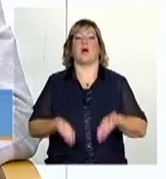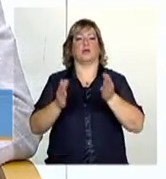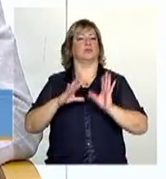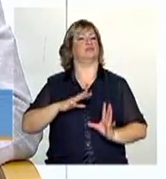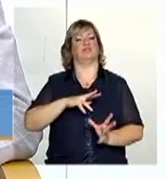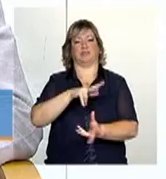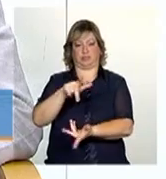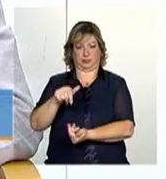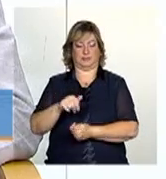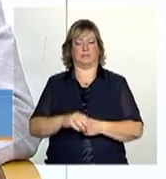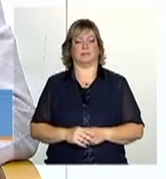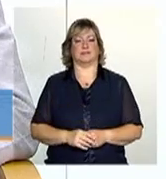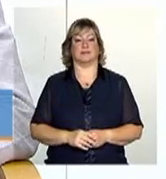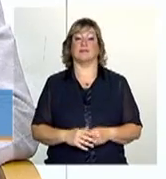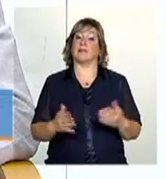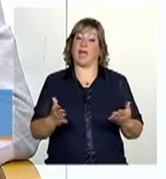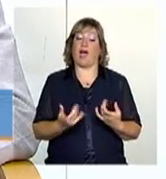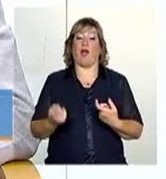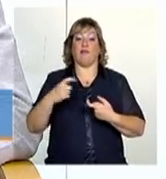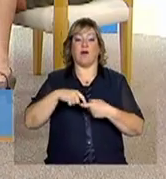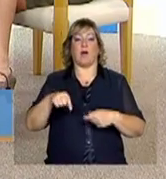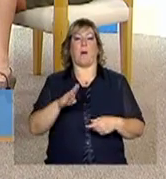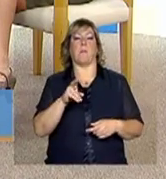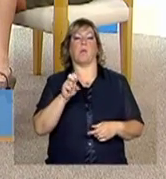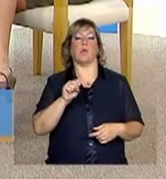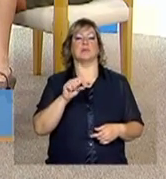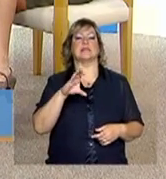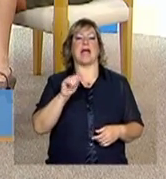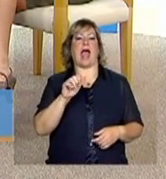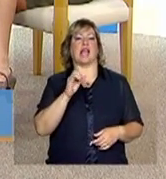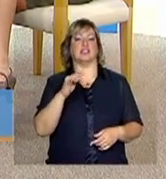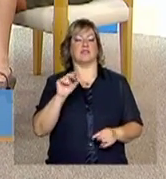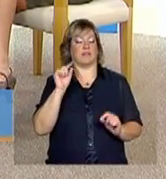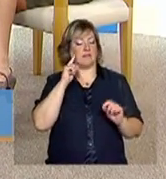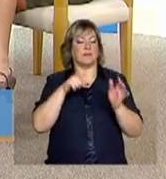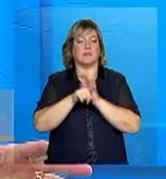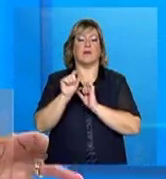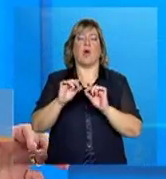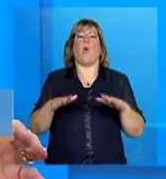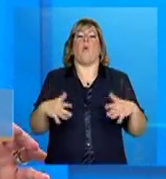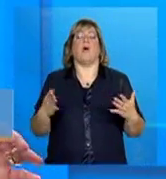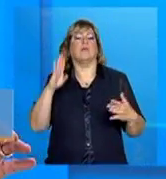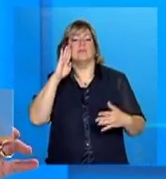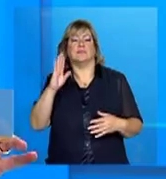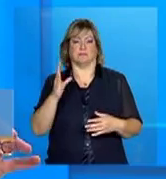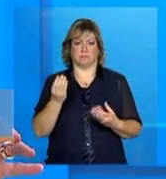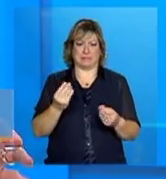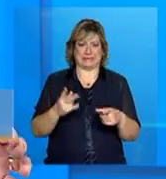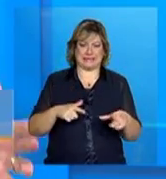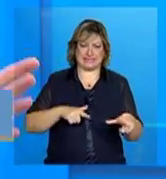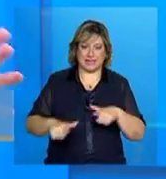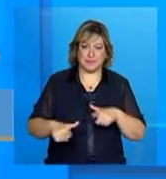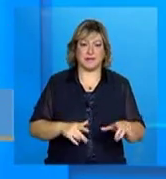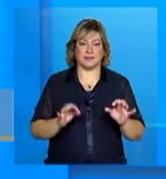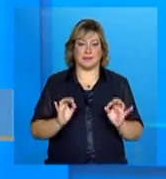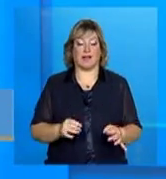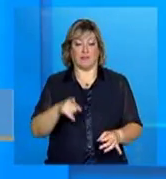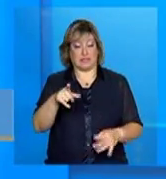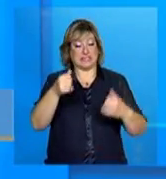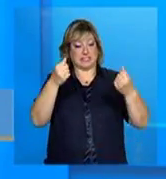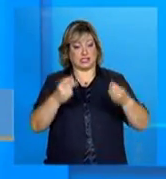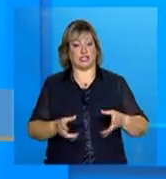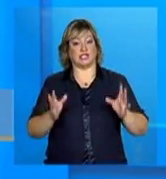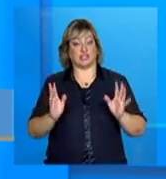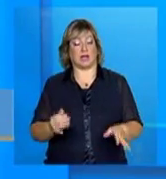Então, vamos voltar aqui ao nosso Busca Ativa. Qual é o foco, então, agora? Muito trabalho, você acabou de explicar que realmente é